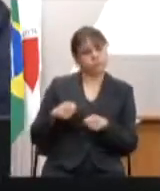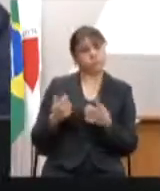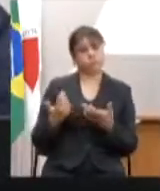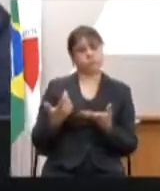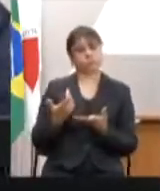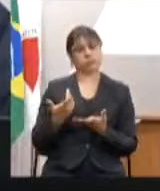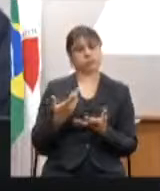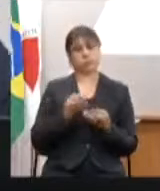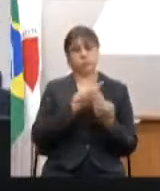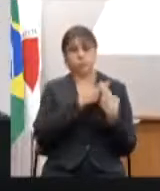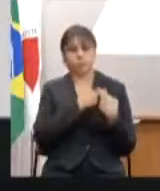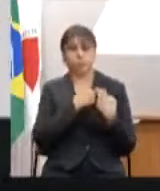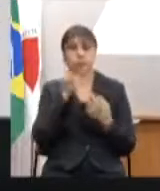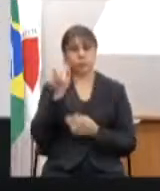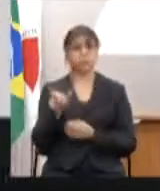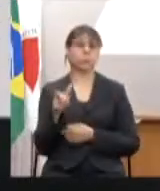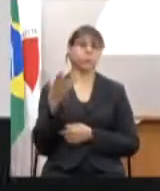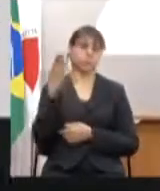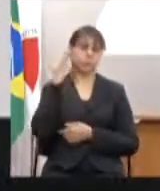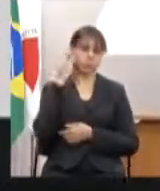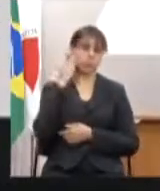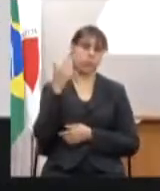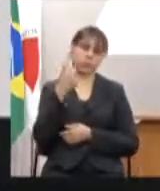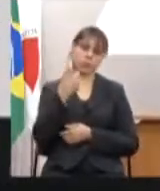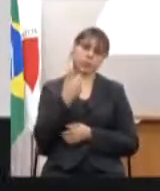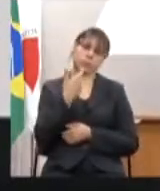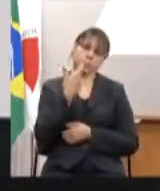como a Exª sabe também que eu sempre tenho.